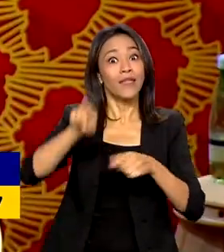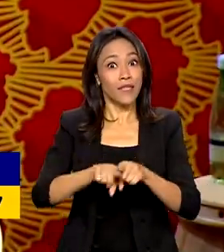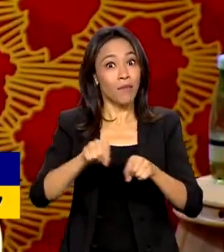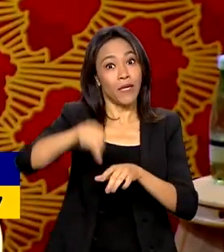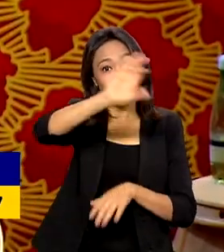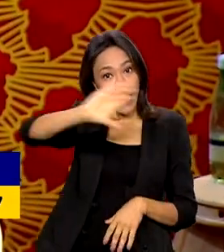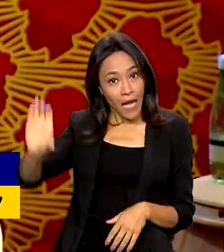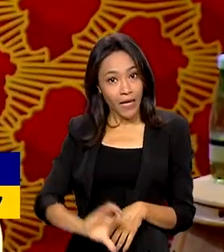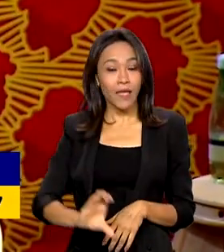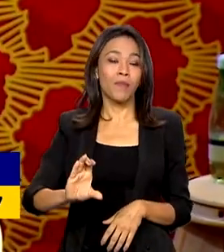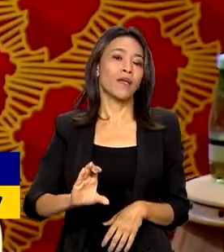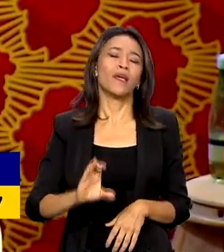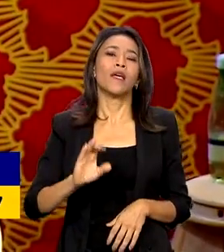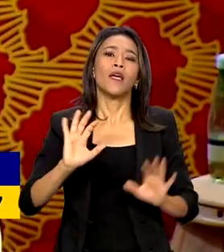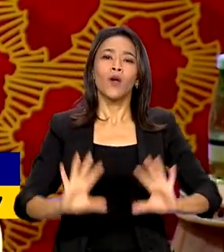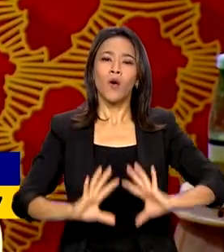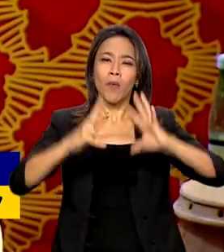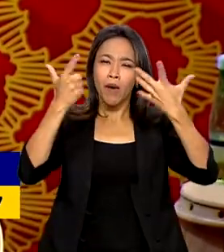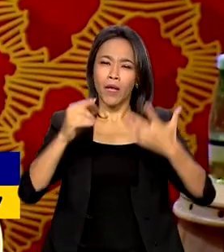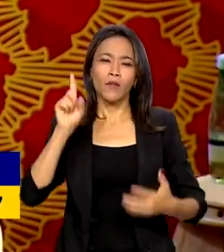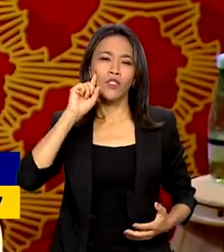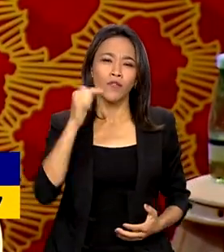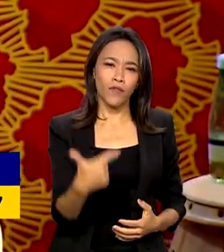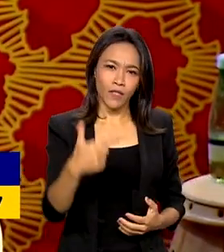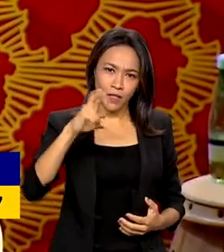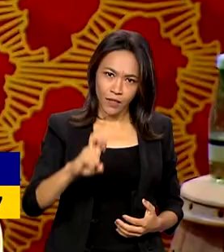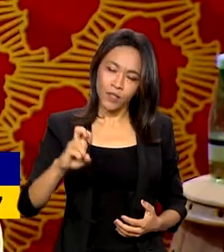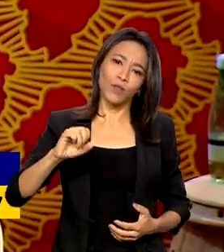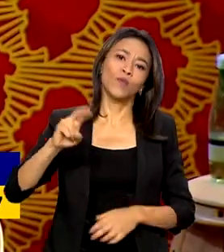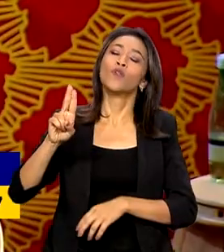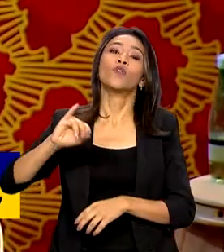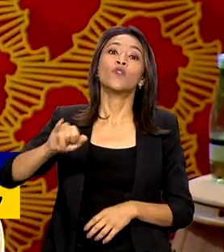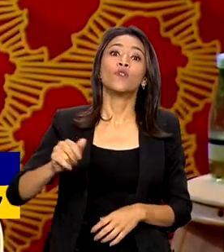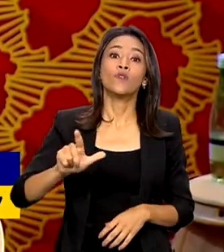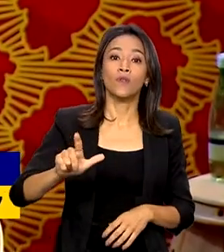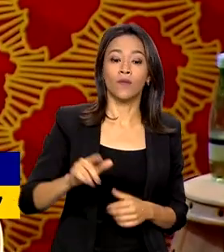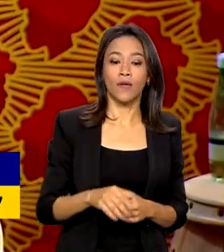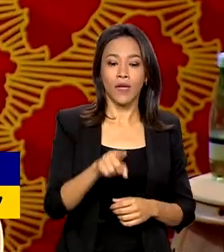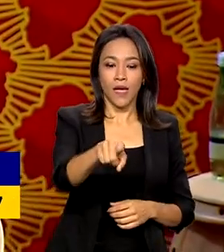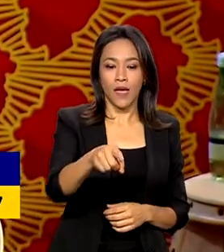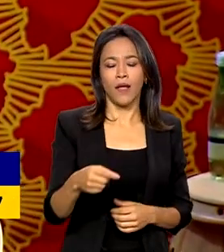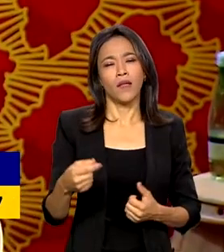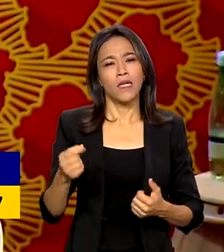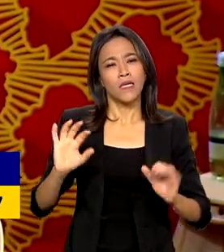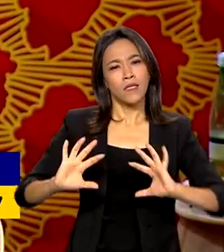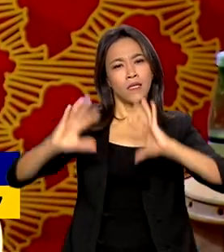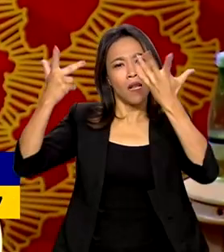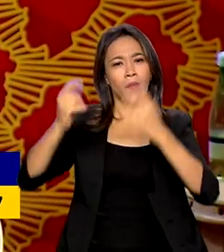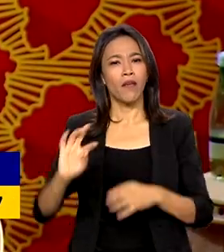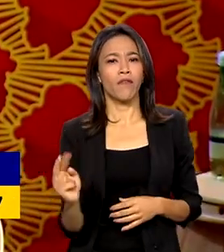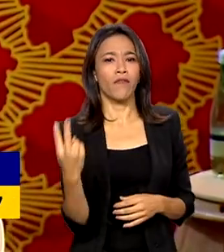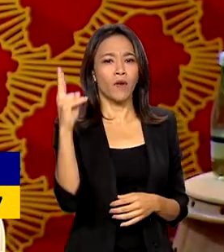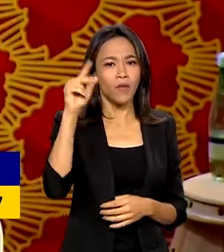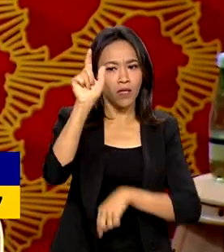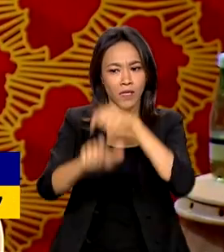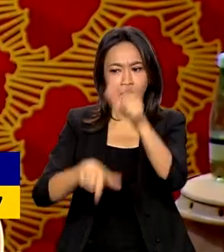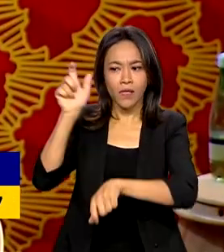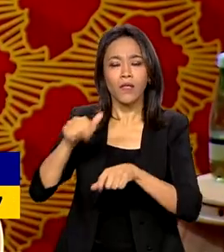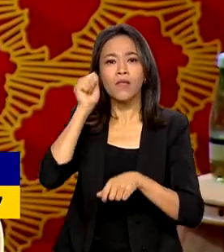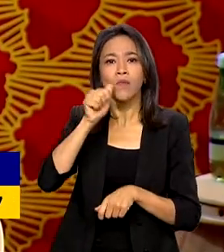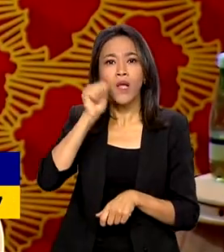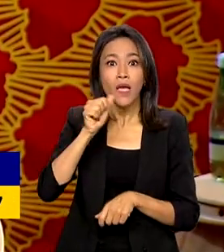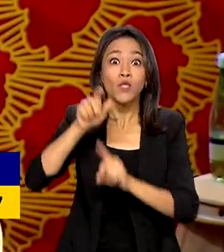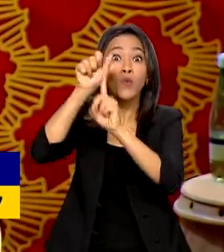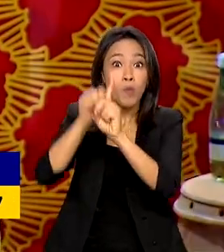comemorado no dia 25 de julho. Celebrar, reconhecer e valorizar a existência das mulheres negras no mês de